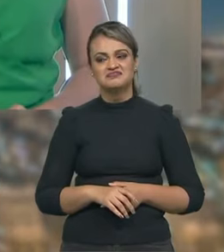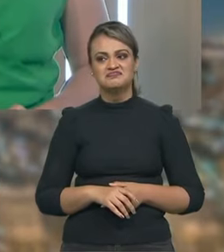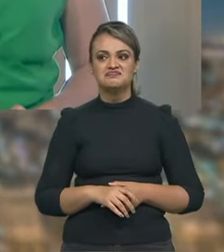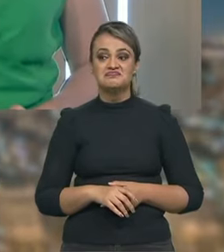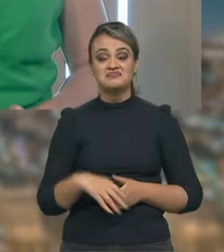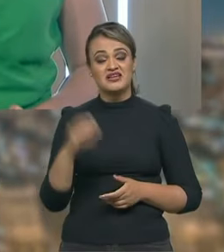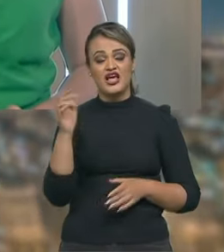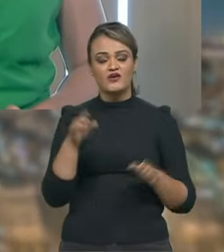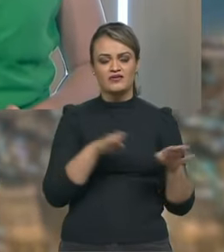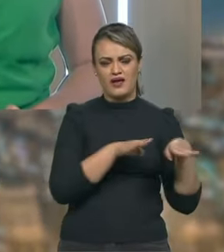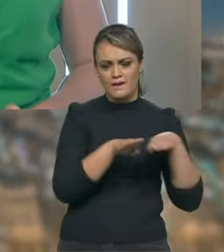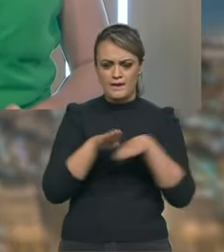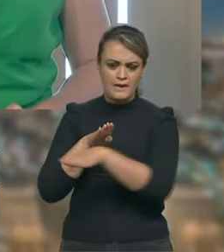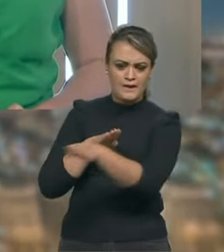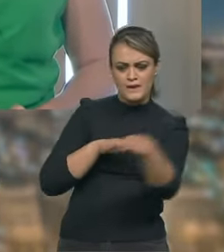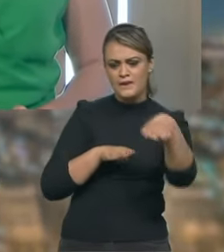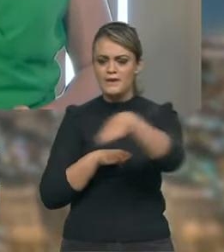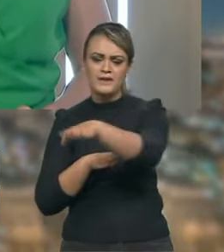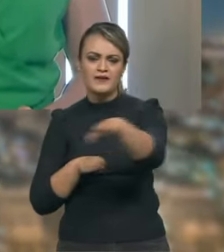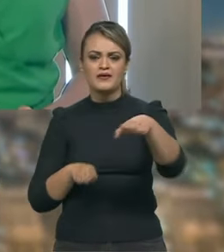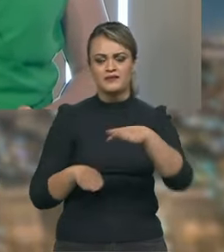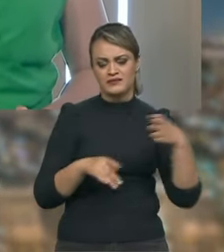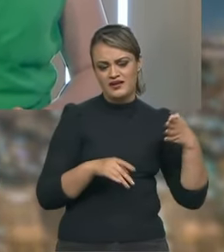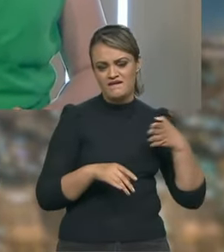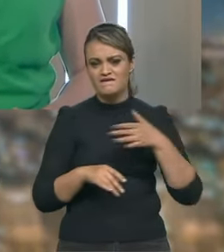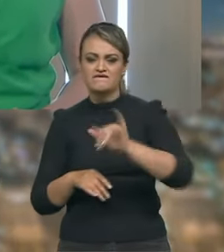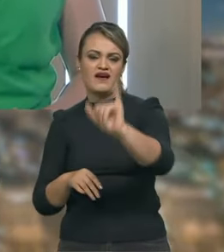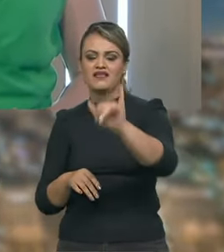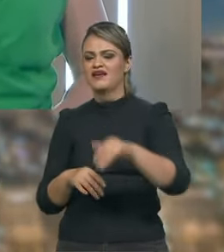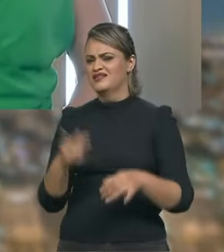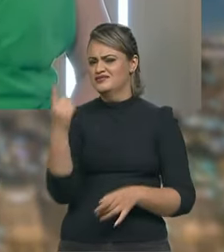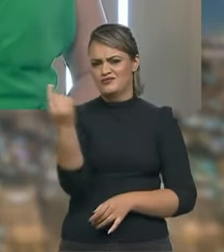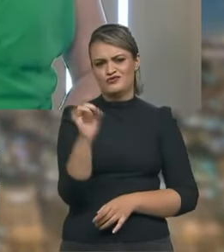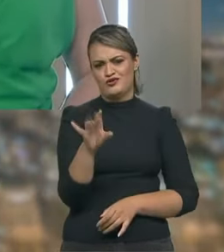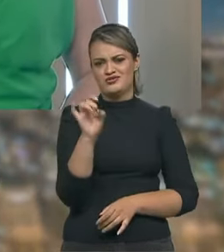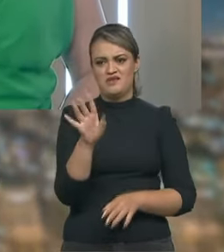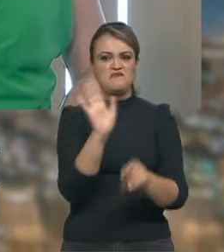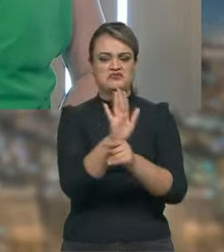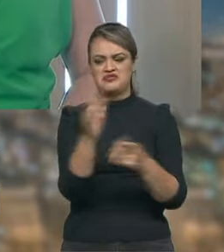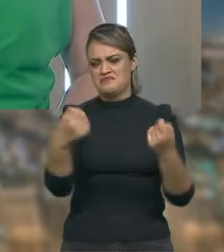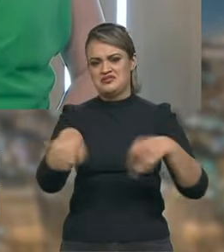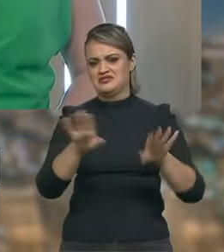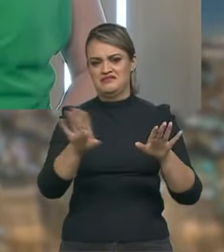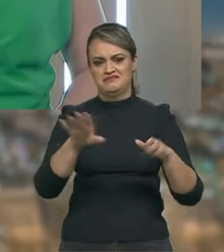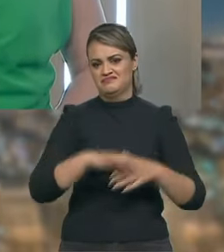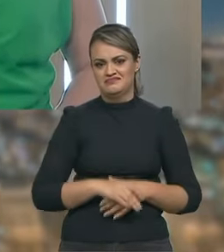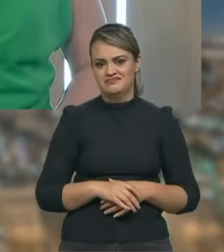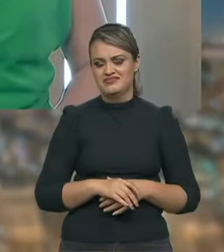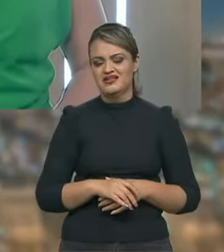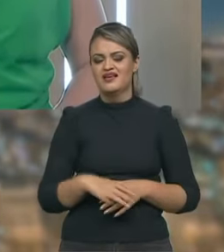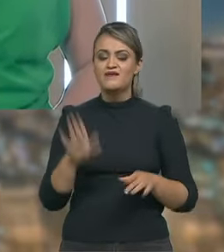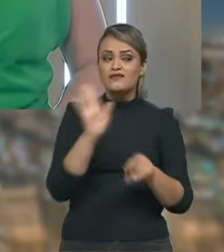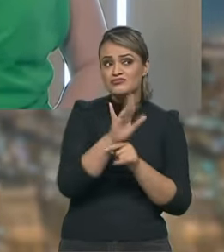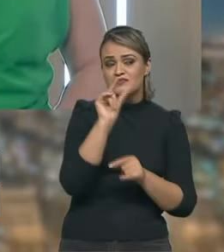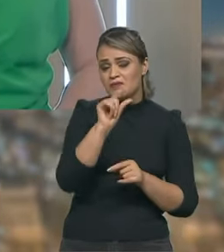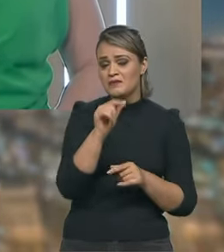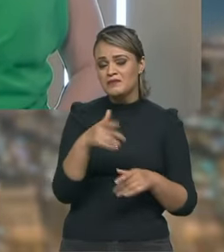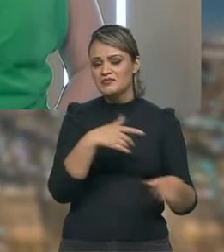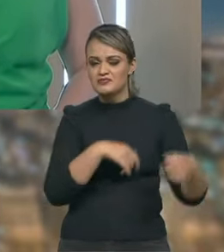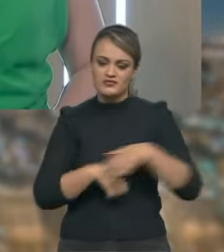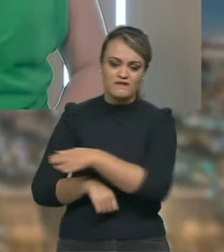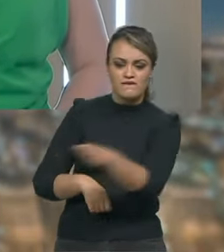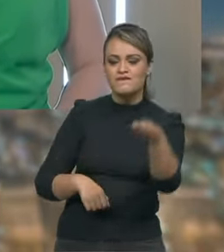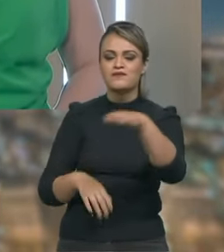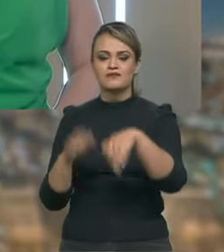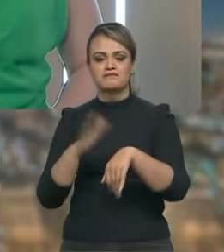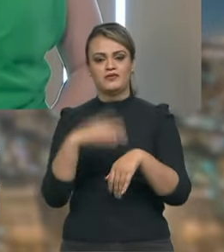a corrida quando ele está lá quando eles largam eles estão sozinhos então você ajuda até um certo ponto depois aí eles